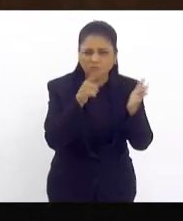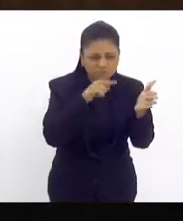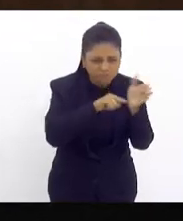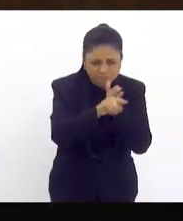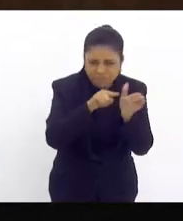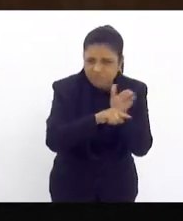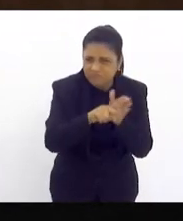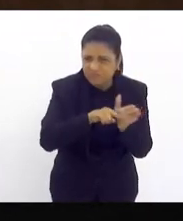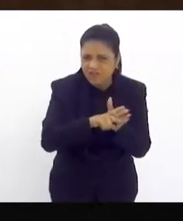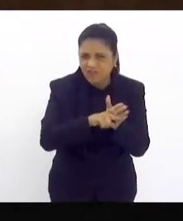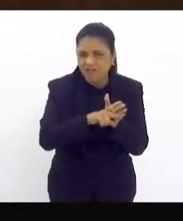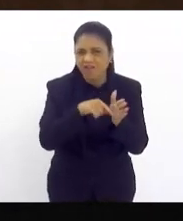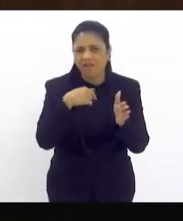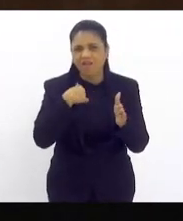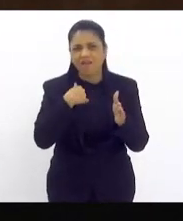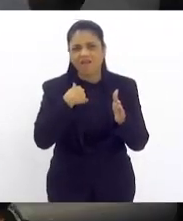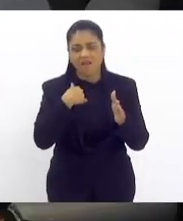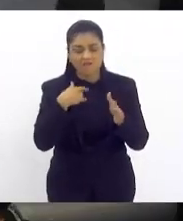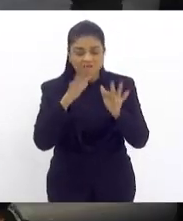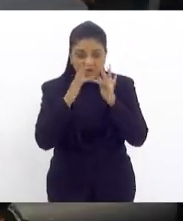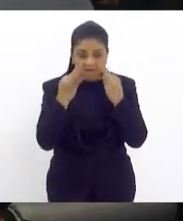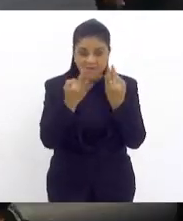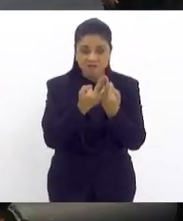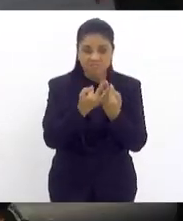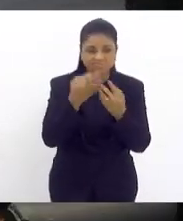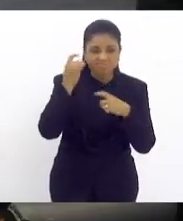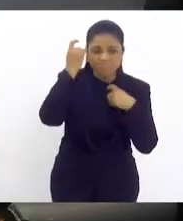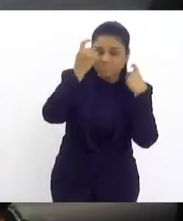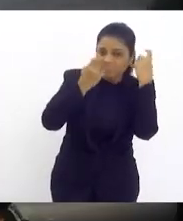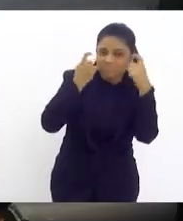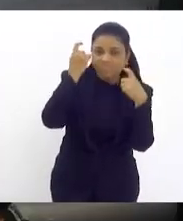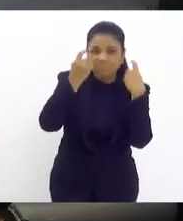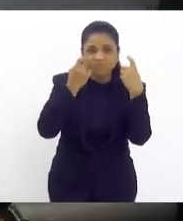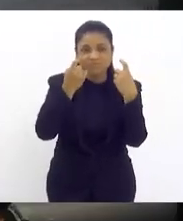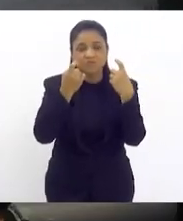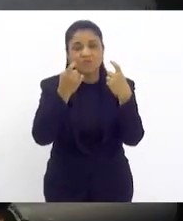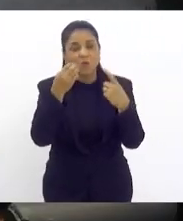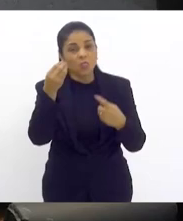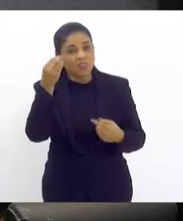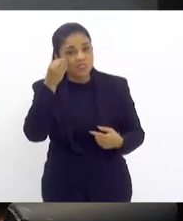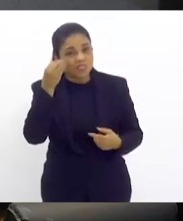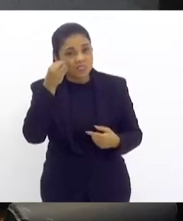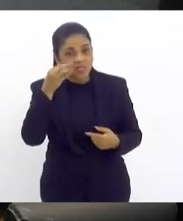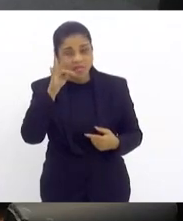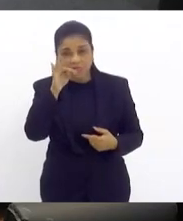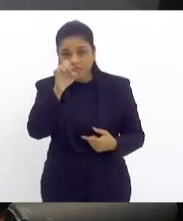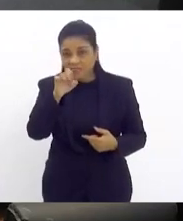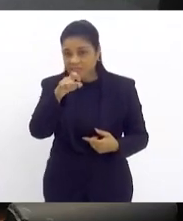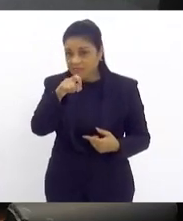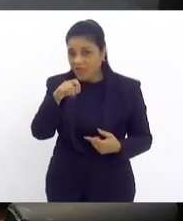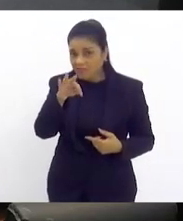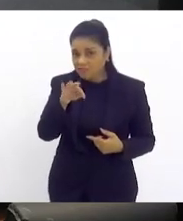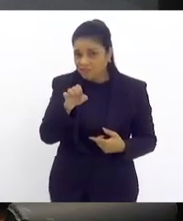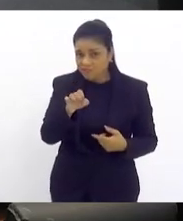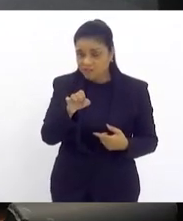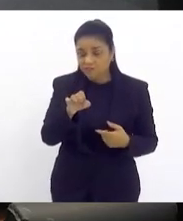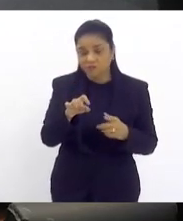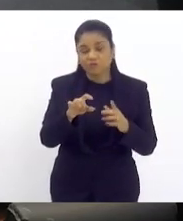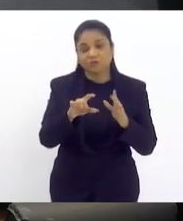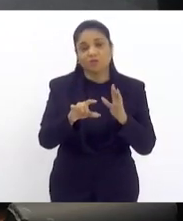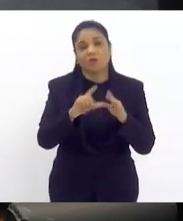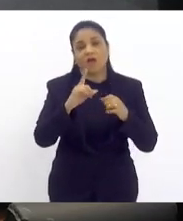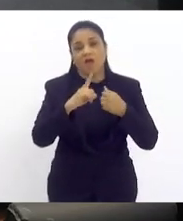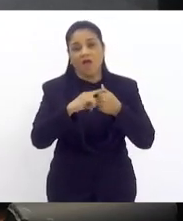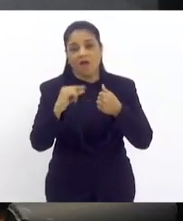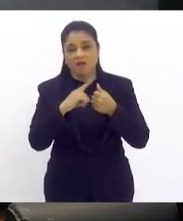à família. Porque esse teste, como quis V. Exª no artigo 1º, só poderia ser